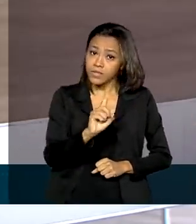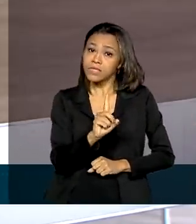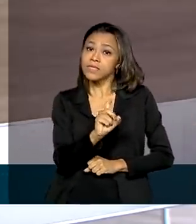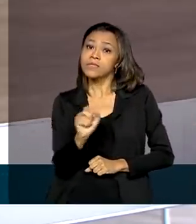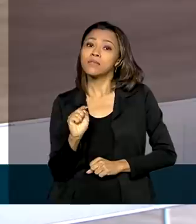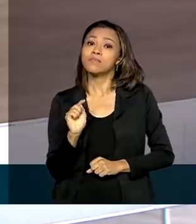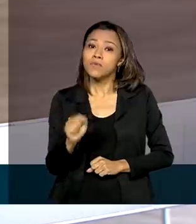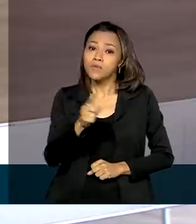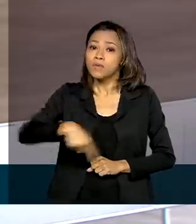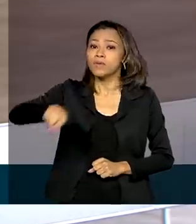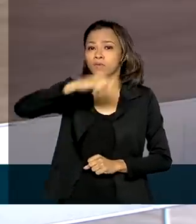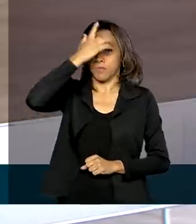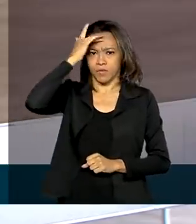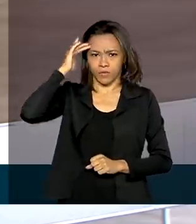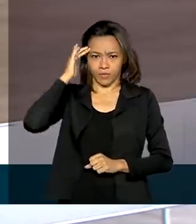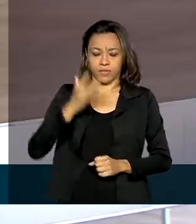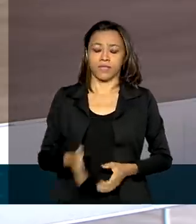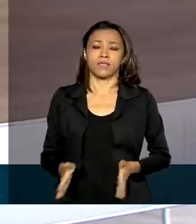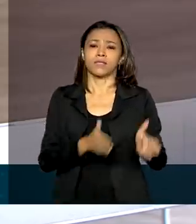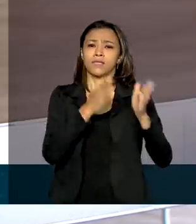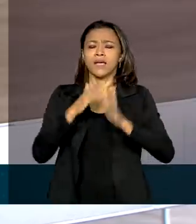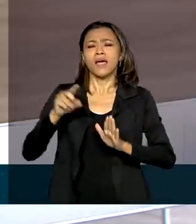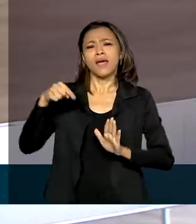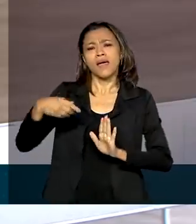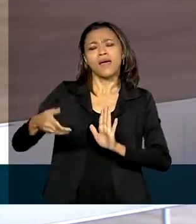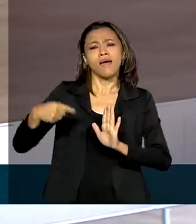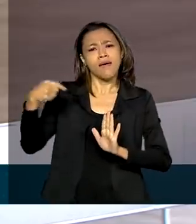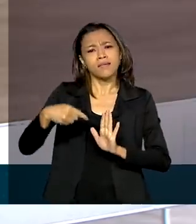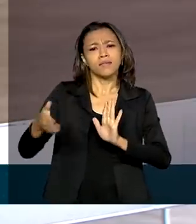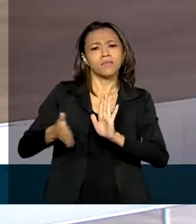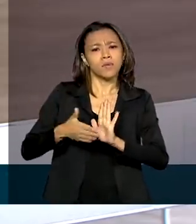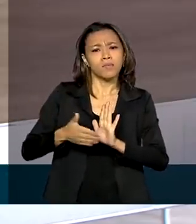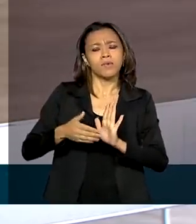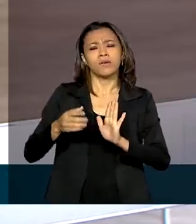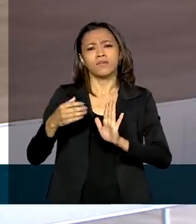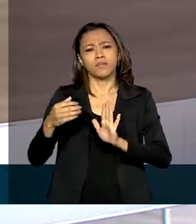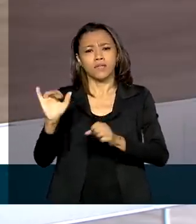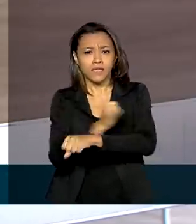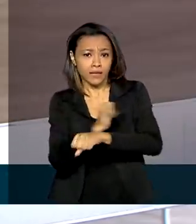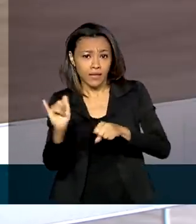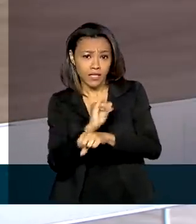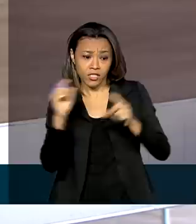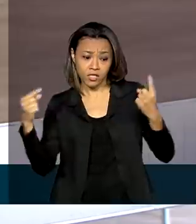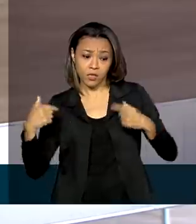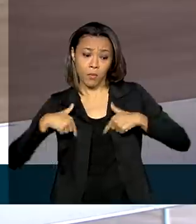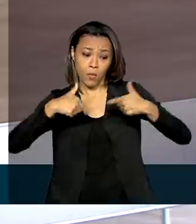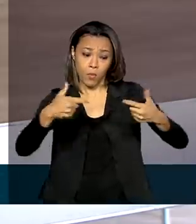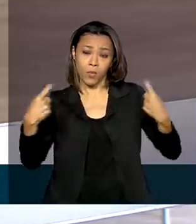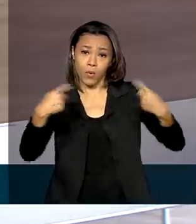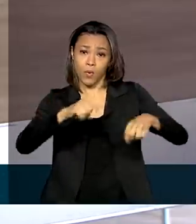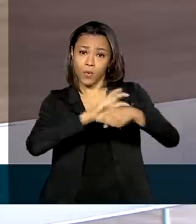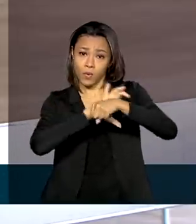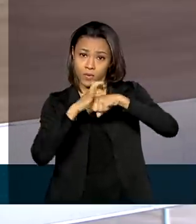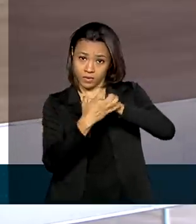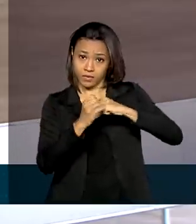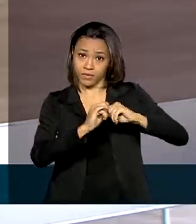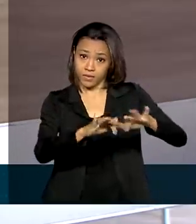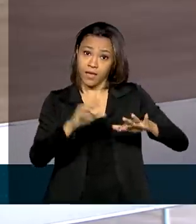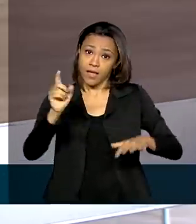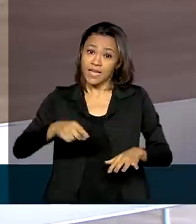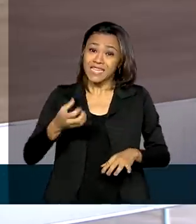E olha, Renata, o impacto final das medidas de combate ao novo coronavírus devem chegar a um montante de R$